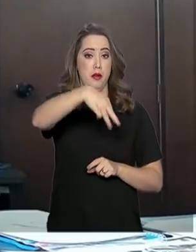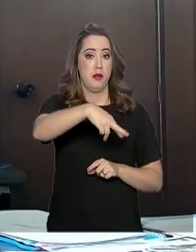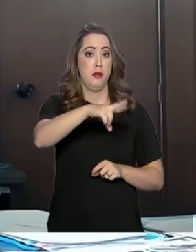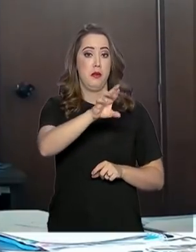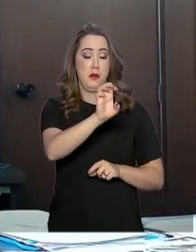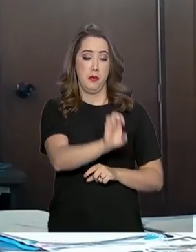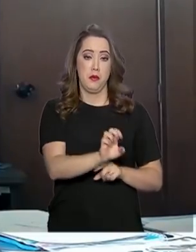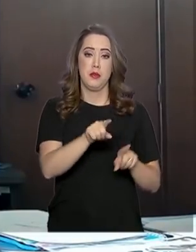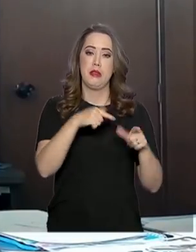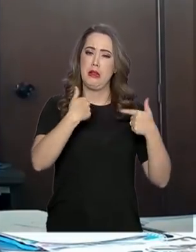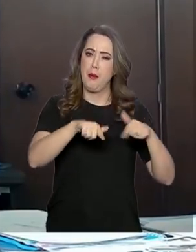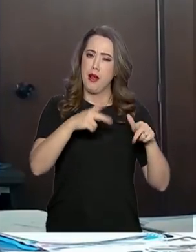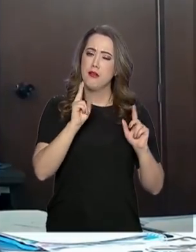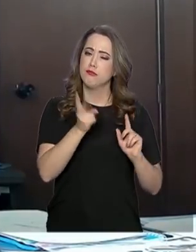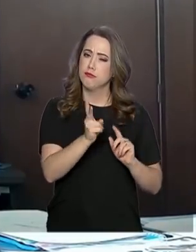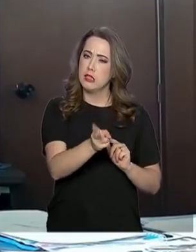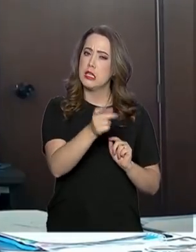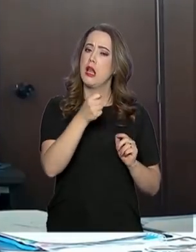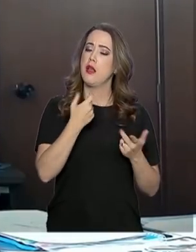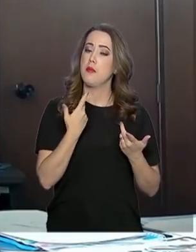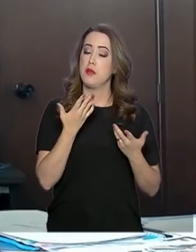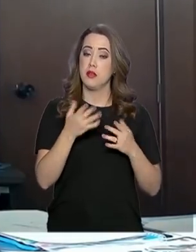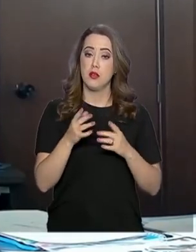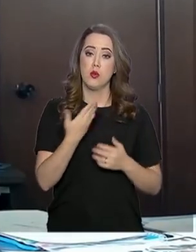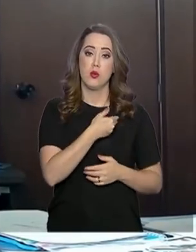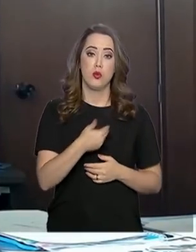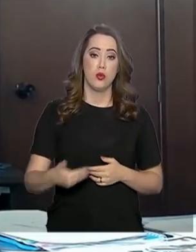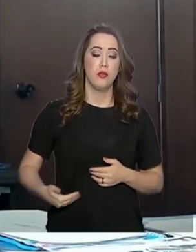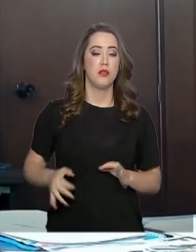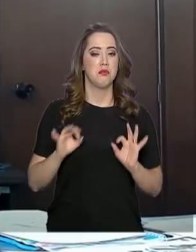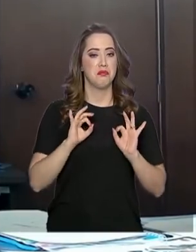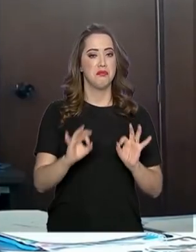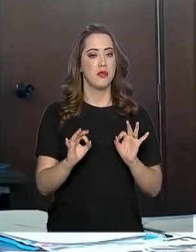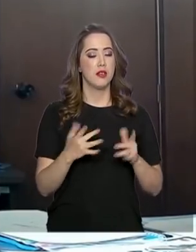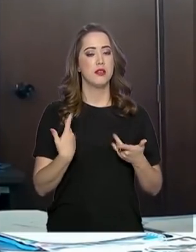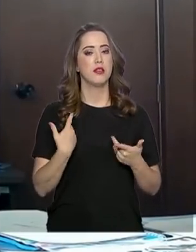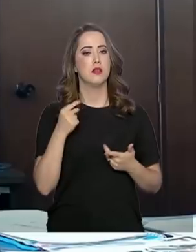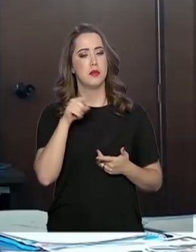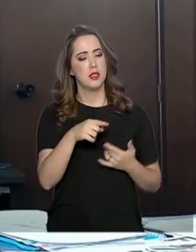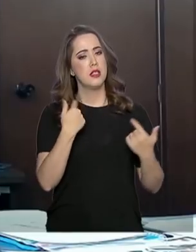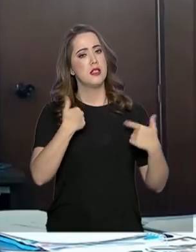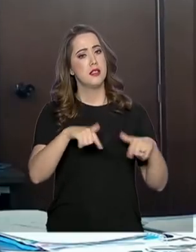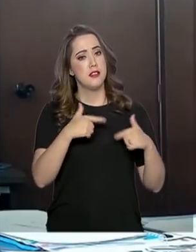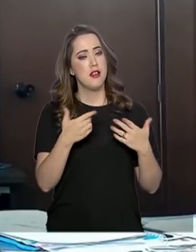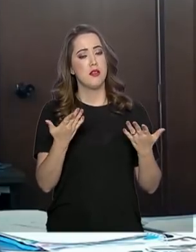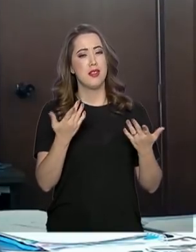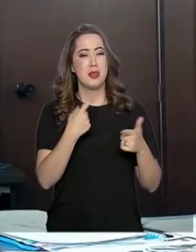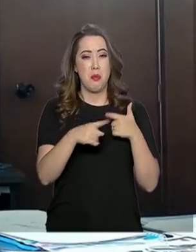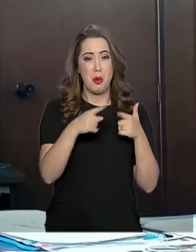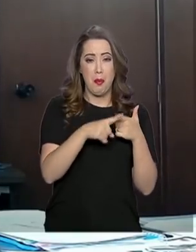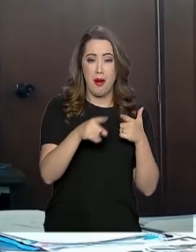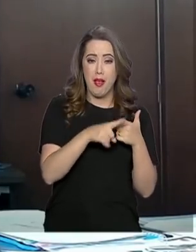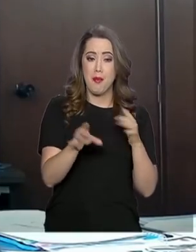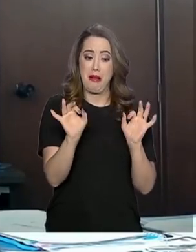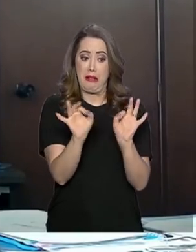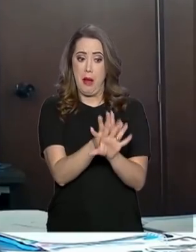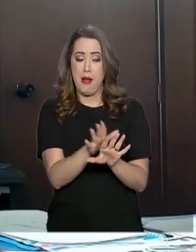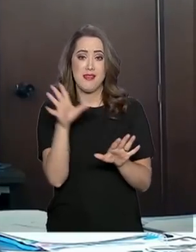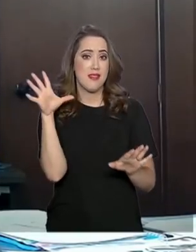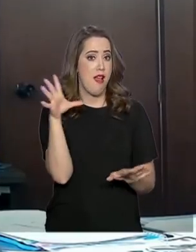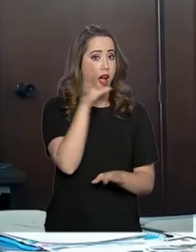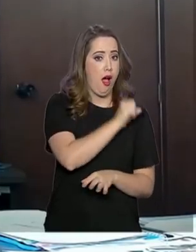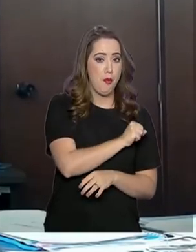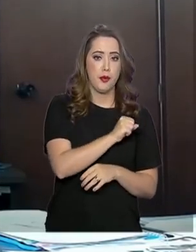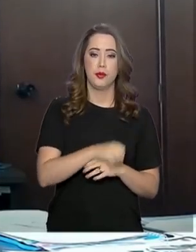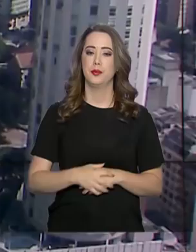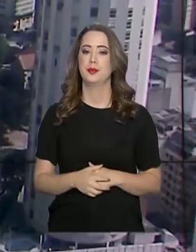transparente, com governança, para que esse episódio pudesse ser encerrado o mais